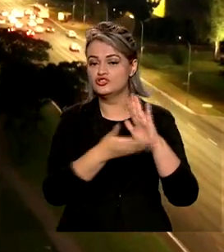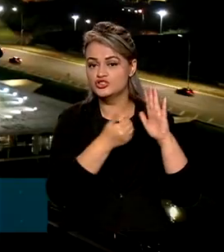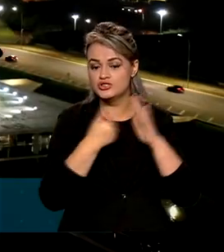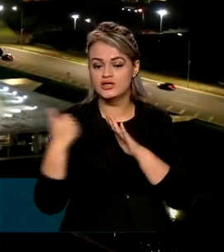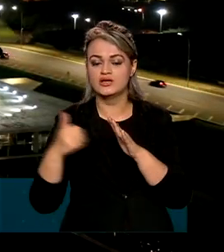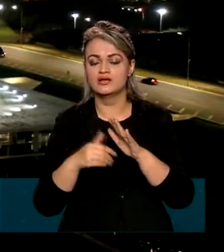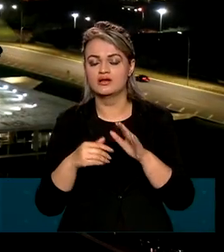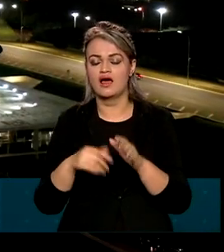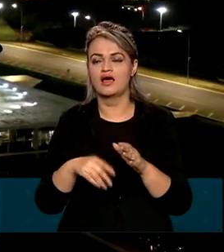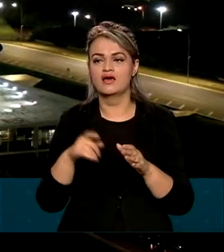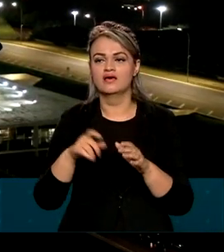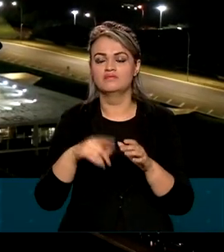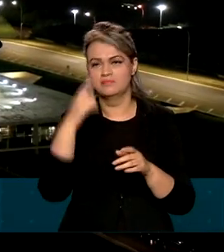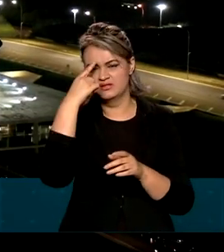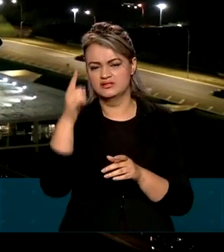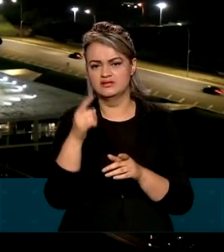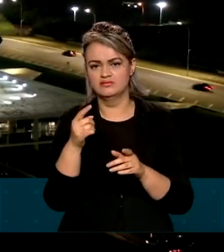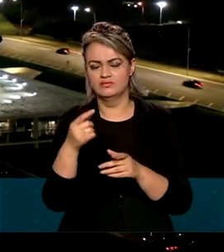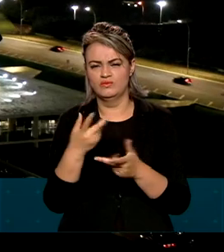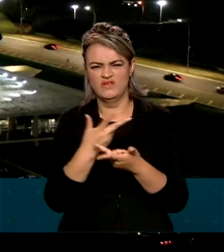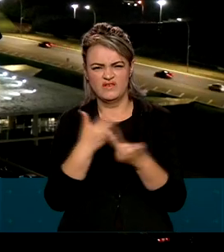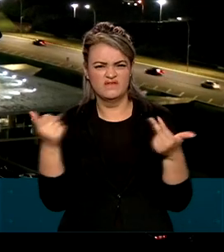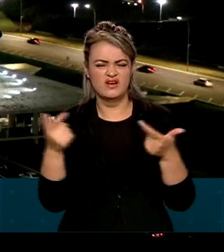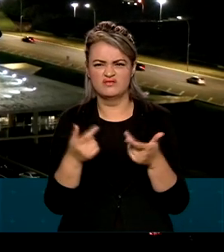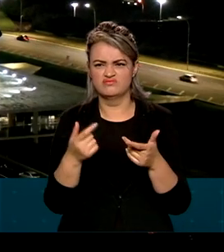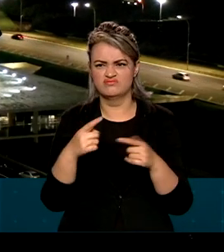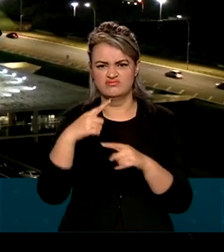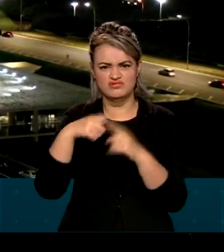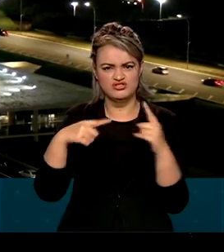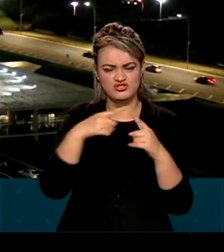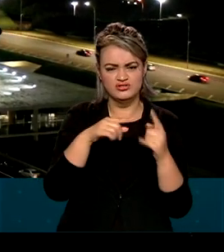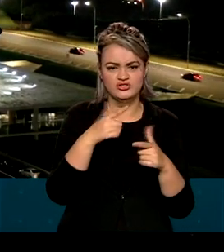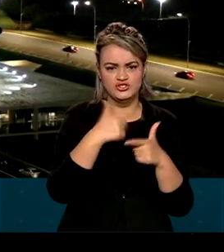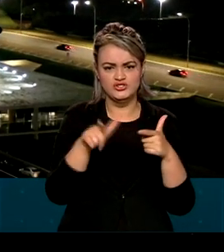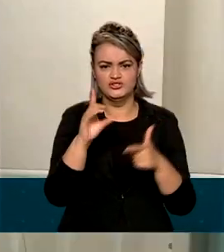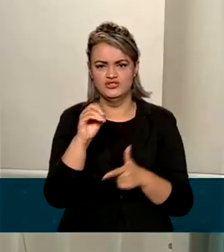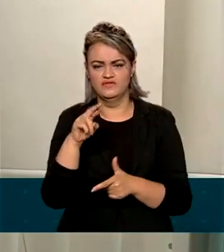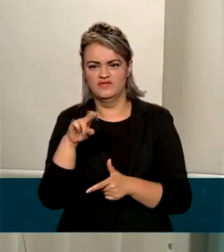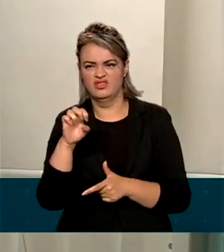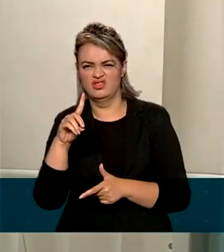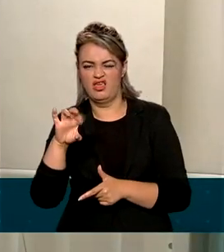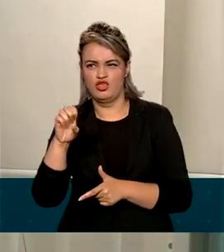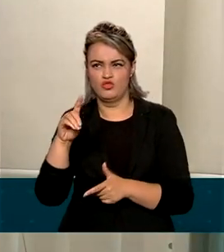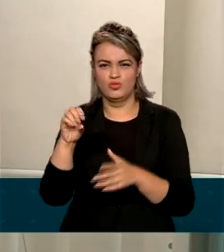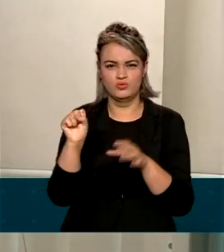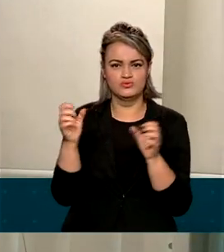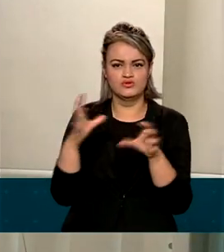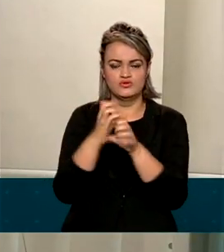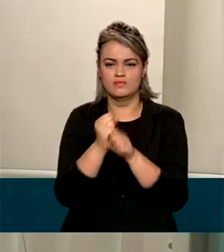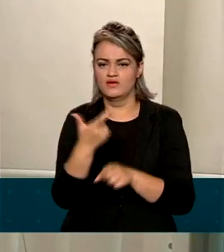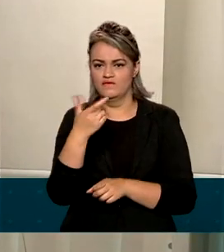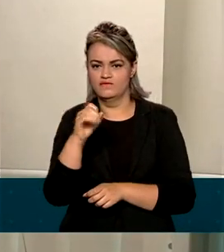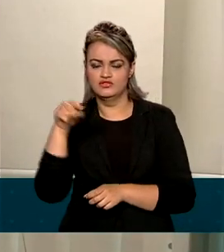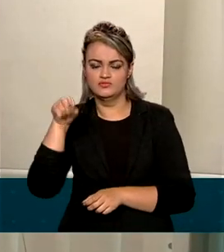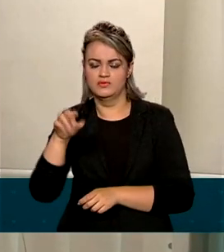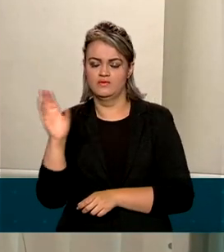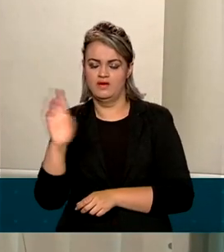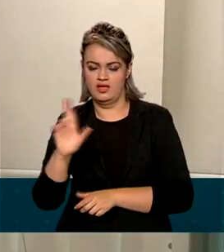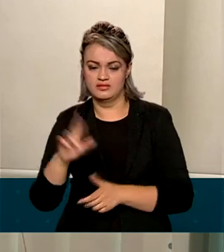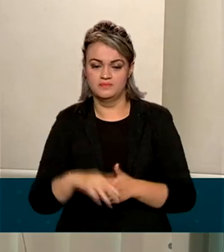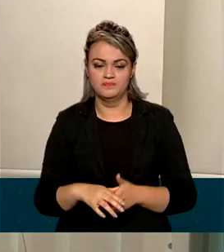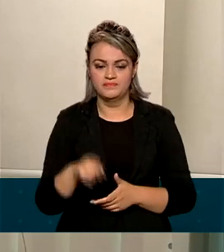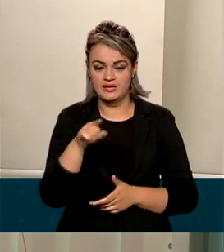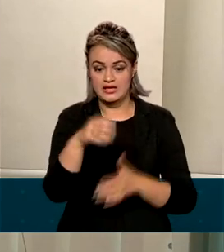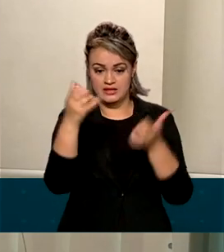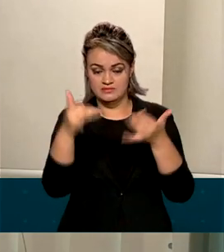isenção do imposto sobre lucros e dividendos, acima de R$.000. As salariadas tinham seus rendimentos,